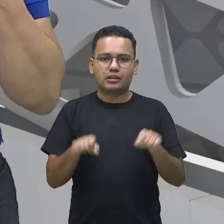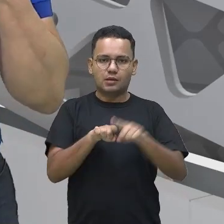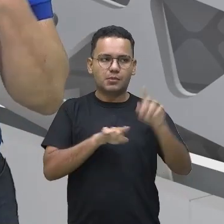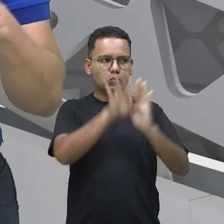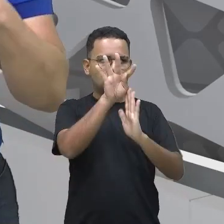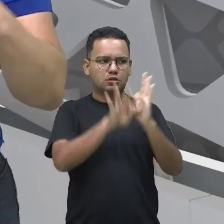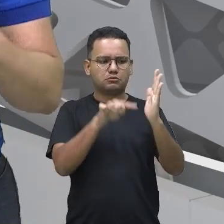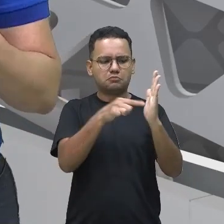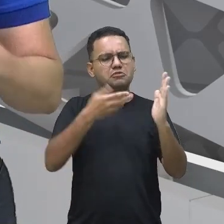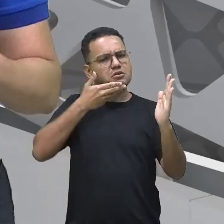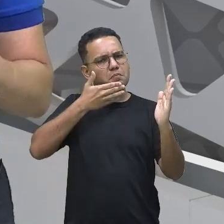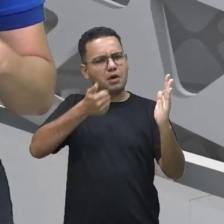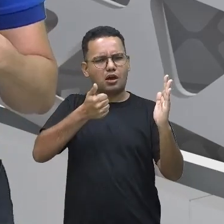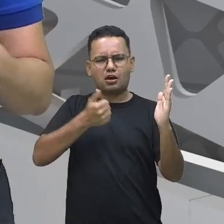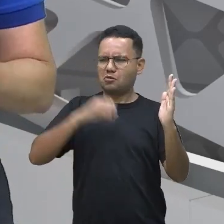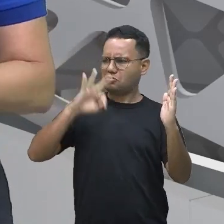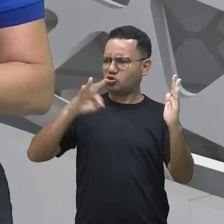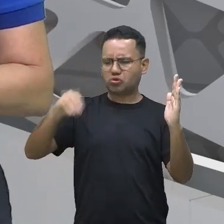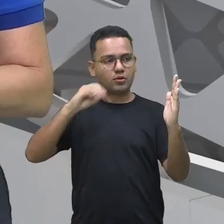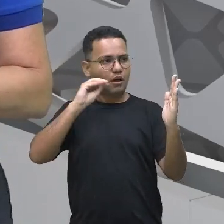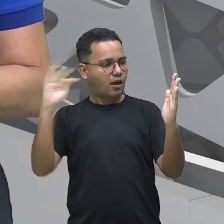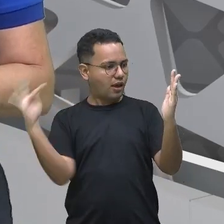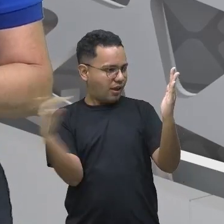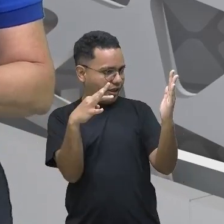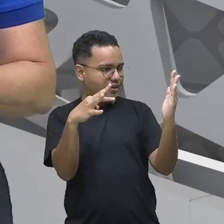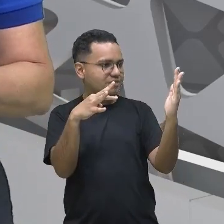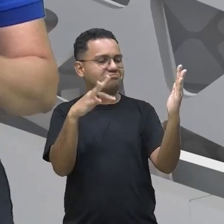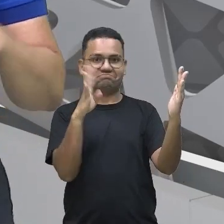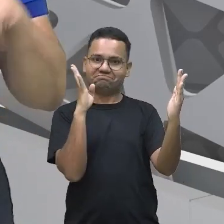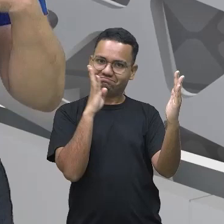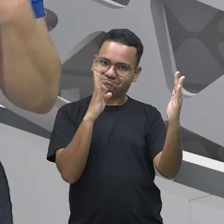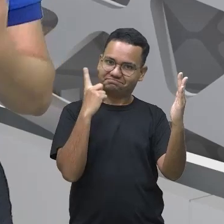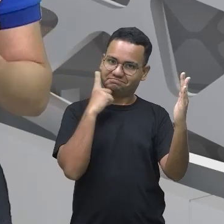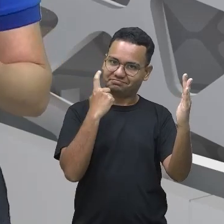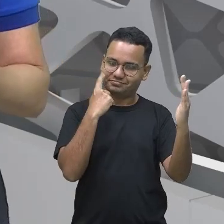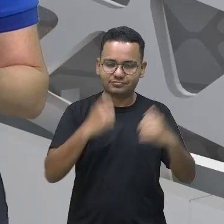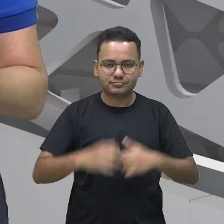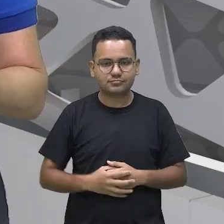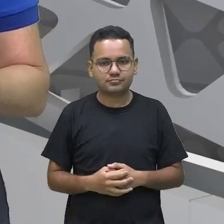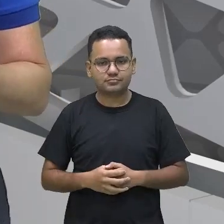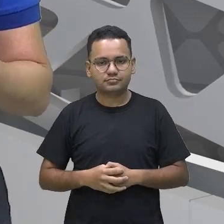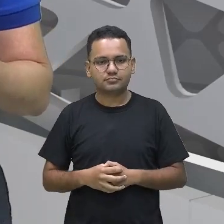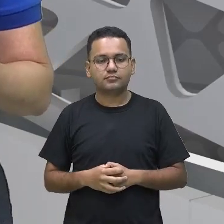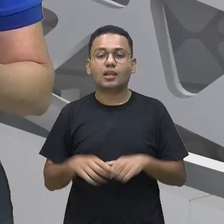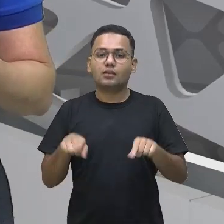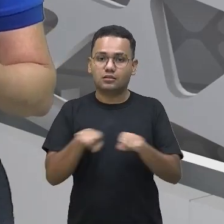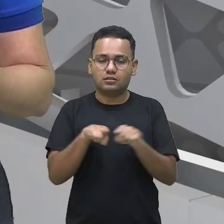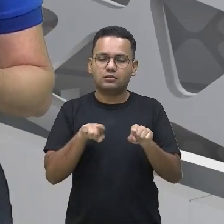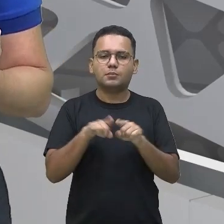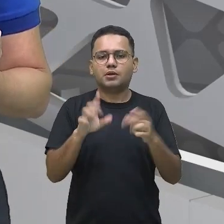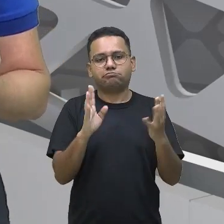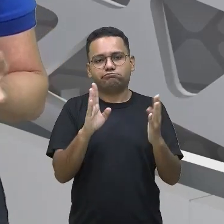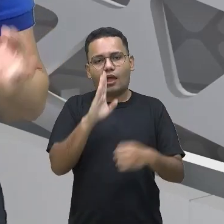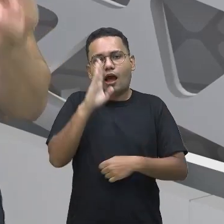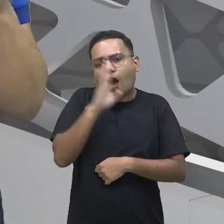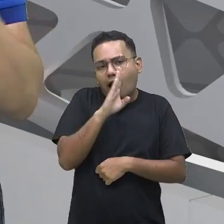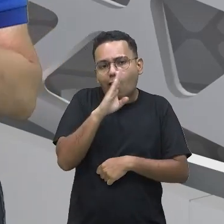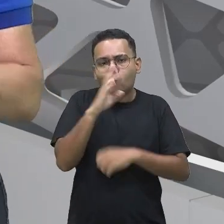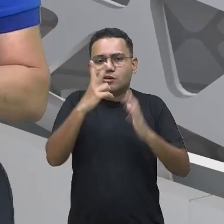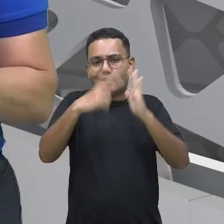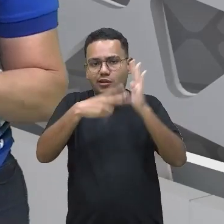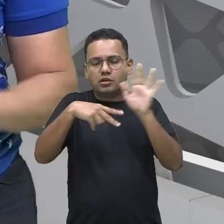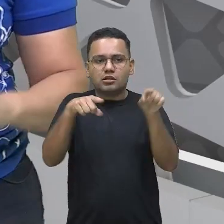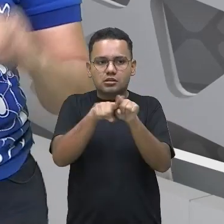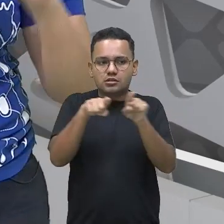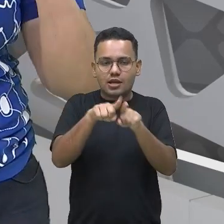olhar, ver o que é que tem lá, fazer. A leitura, que é uma leitura bem mais rápida e mais compreensível, porque ela